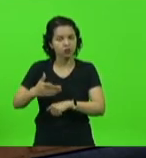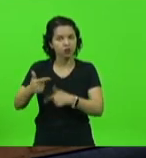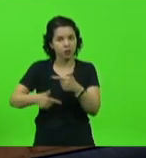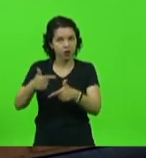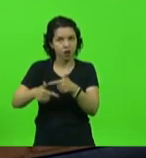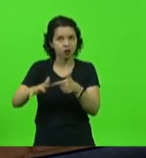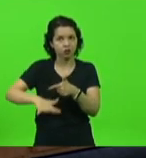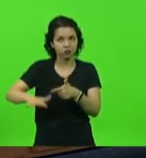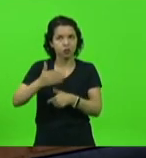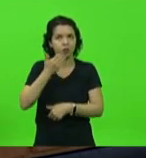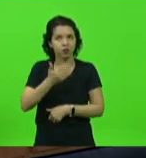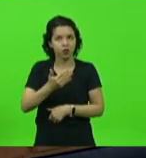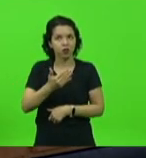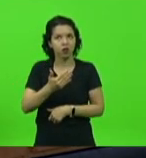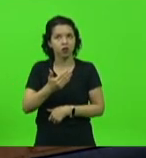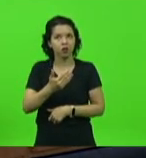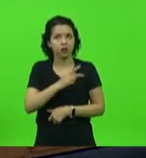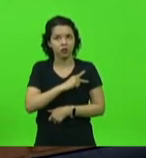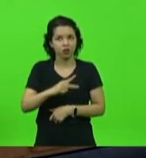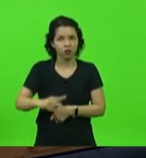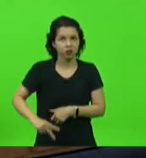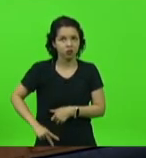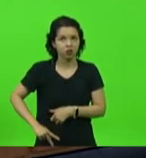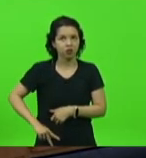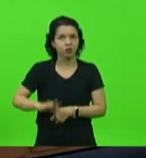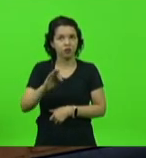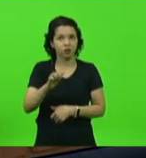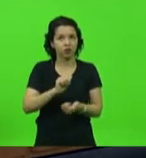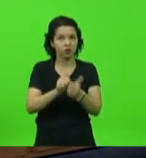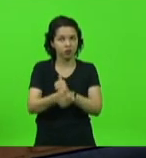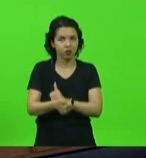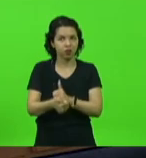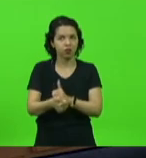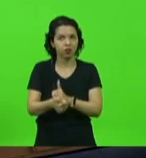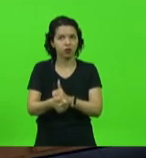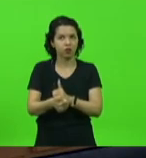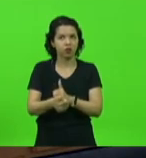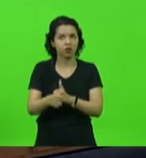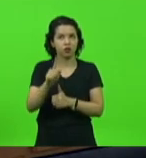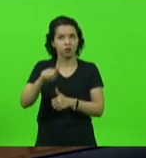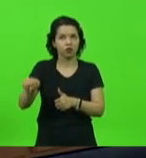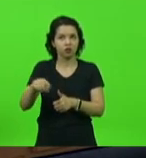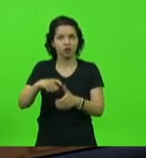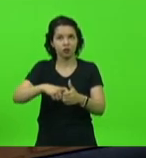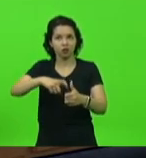apelo aqui à presidência da FESPORT, faço apelo ao governo do Estado que exonere imediatamente esse servidor